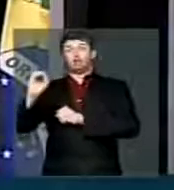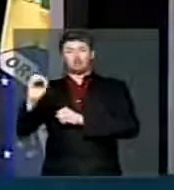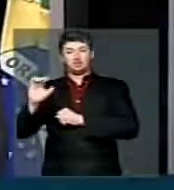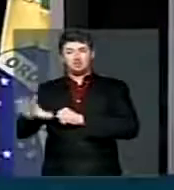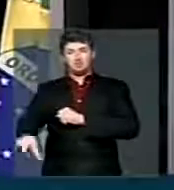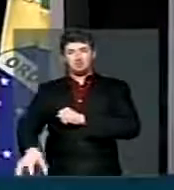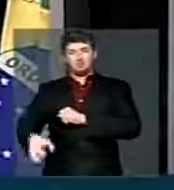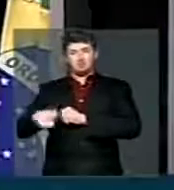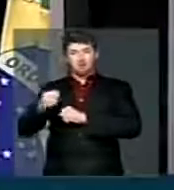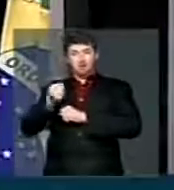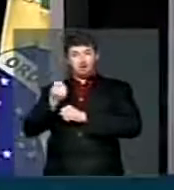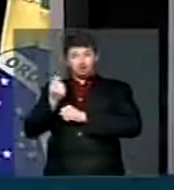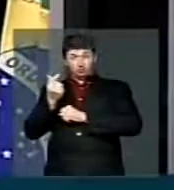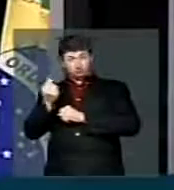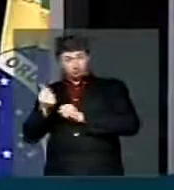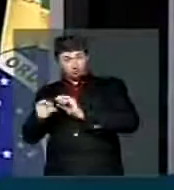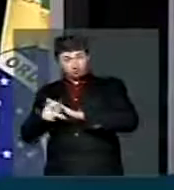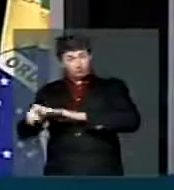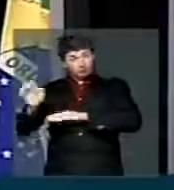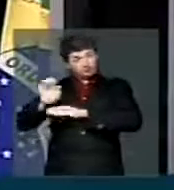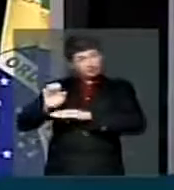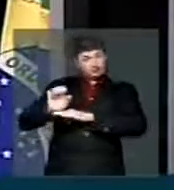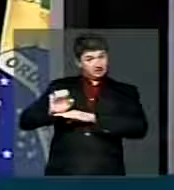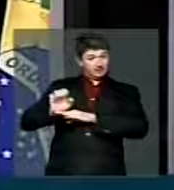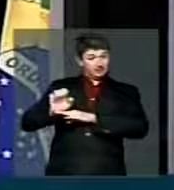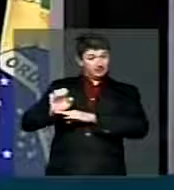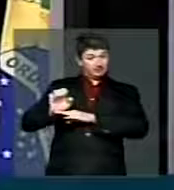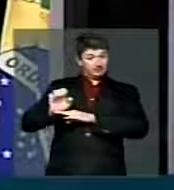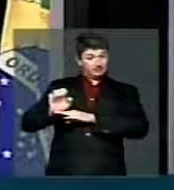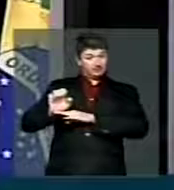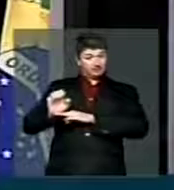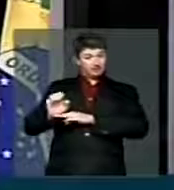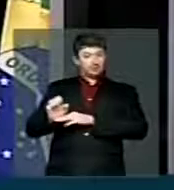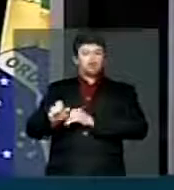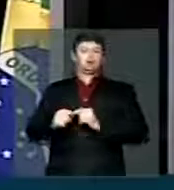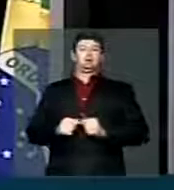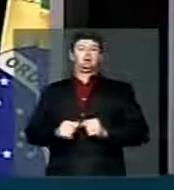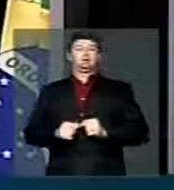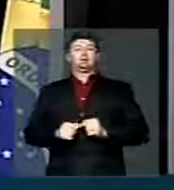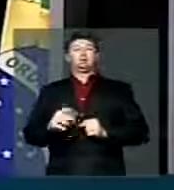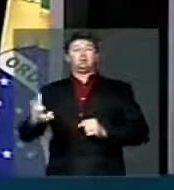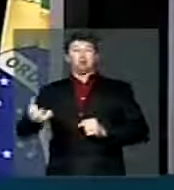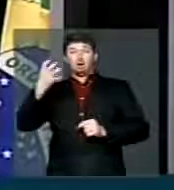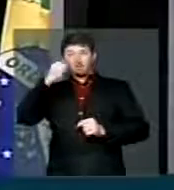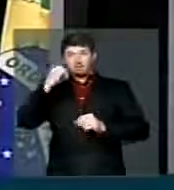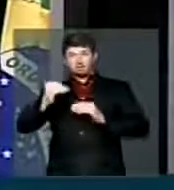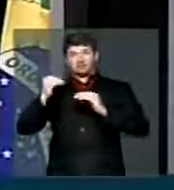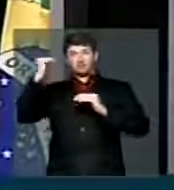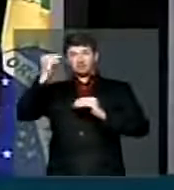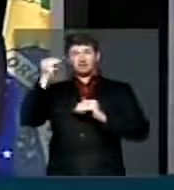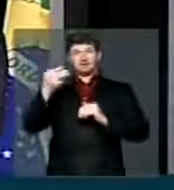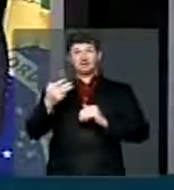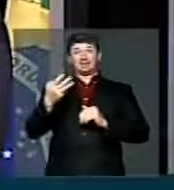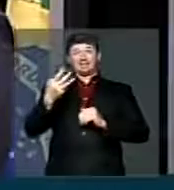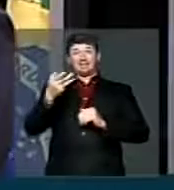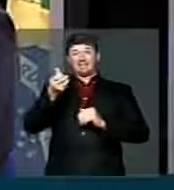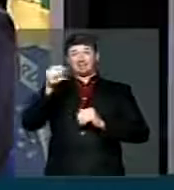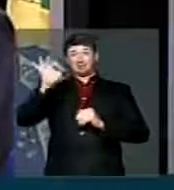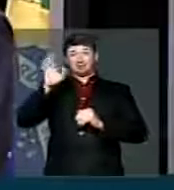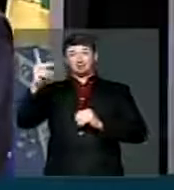apropriou da receita de estados e municípios, levando a arrecadação a 36 do PIB,